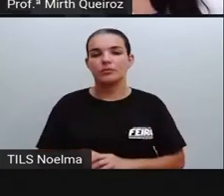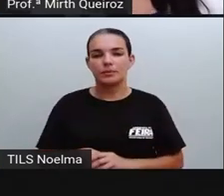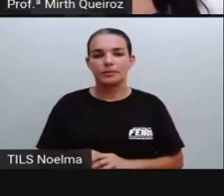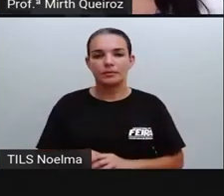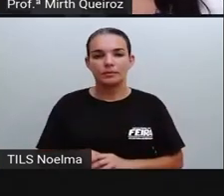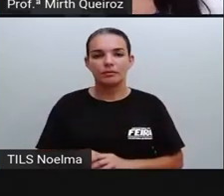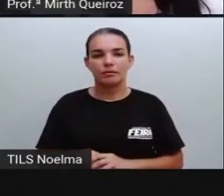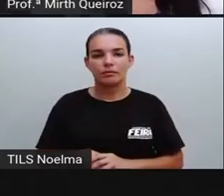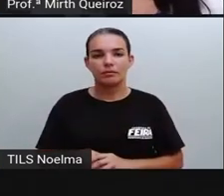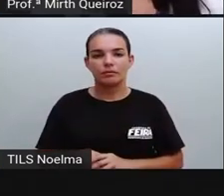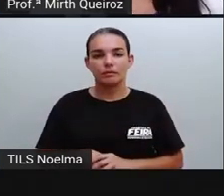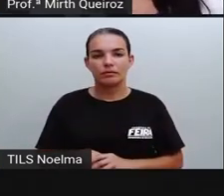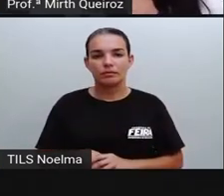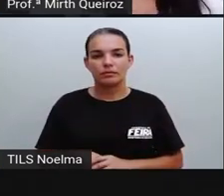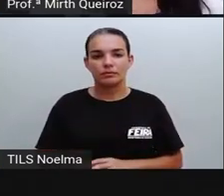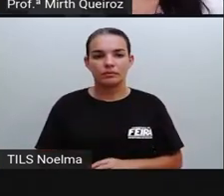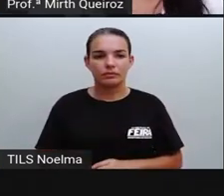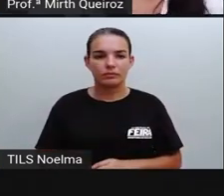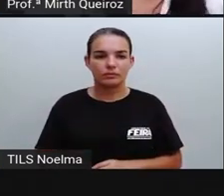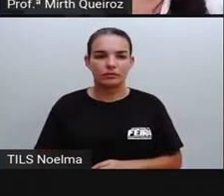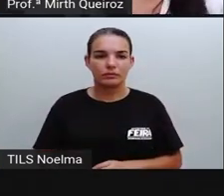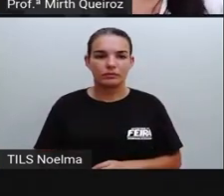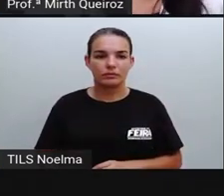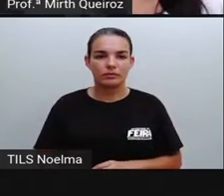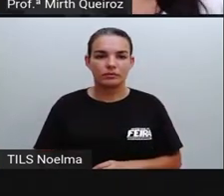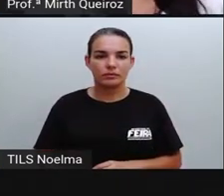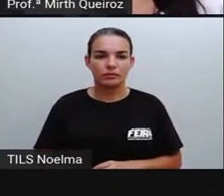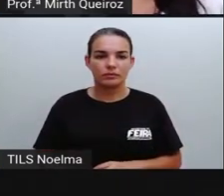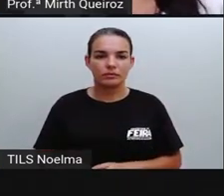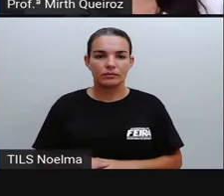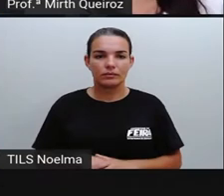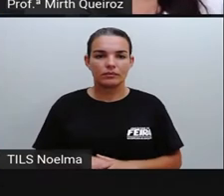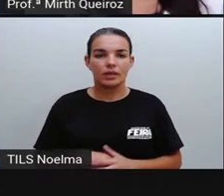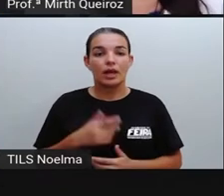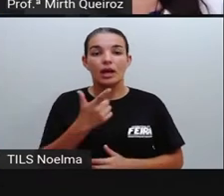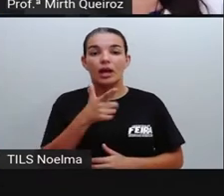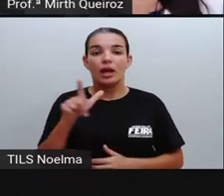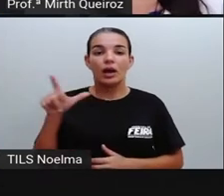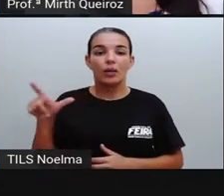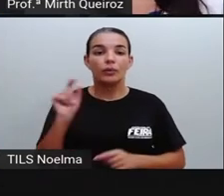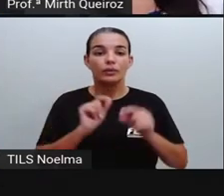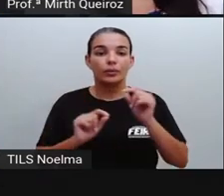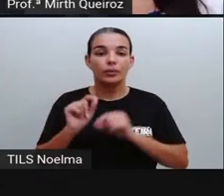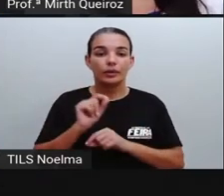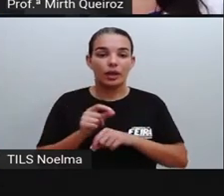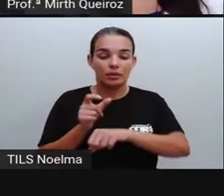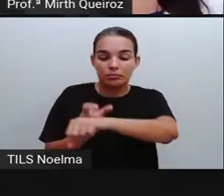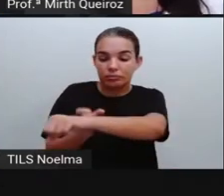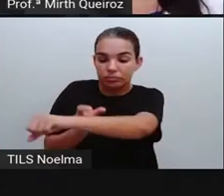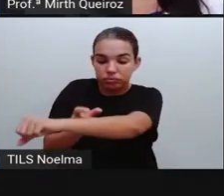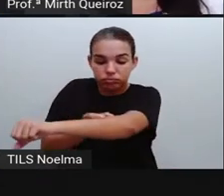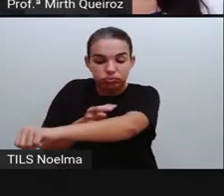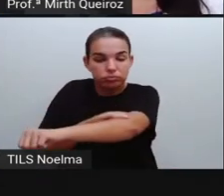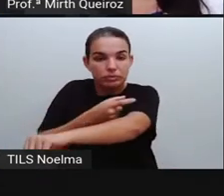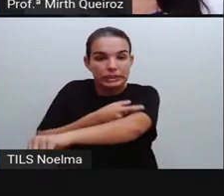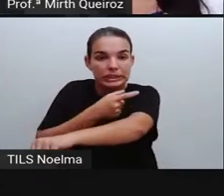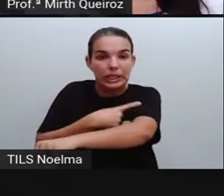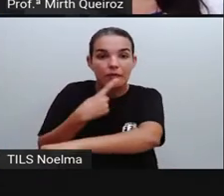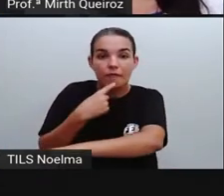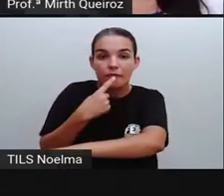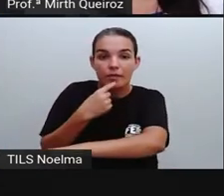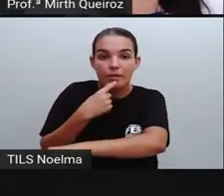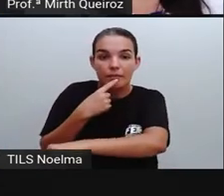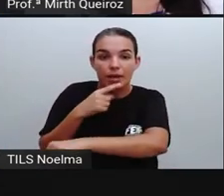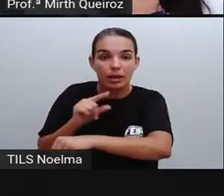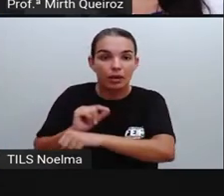dores leves e na chikungunya, nós vamos ter dores muito intensas. Já o resto cutâneo, ou seja, as manchas vermelhas